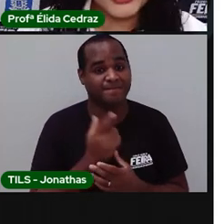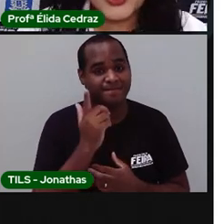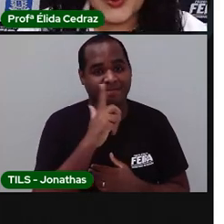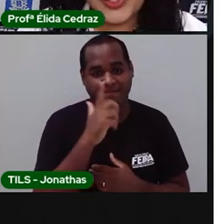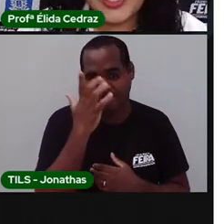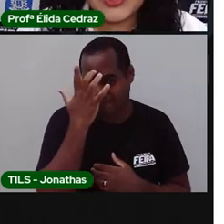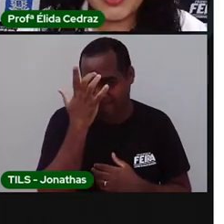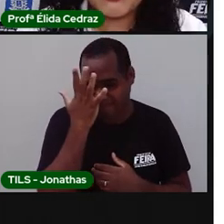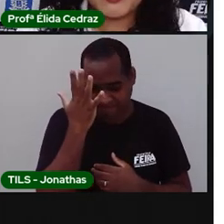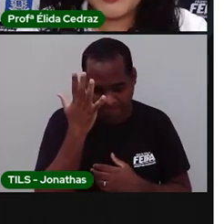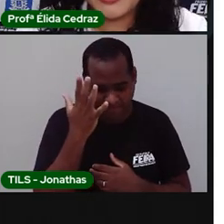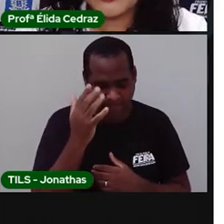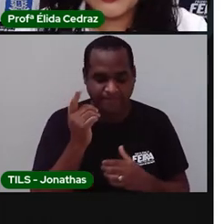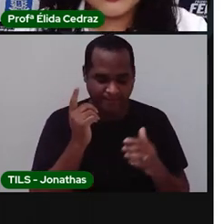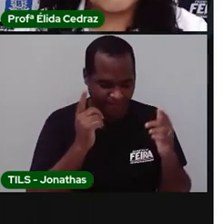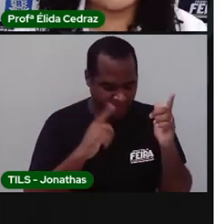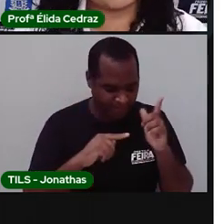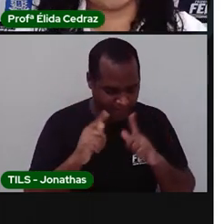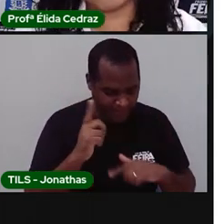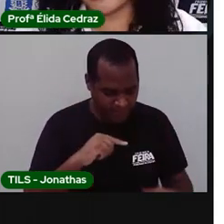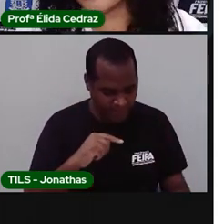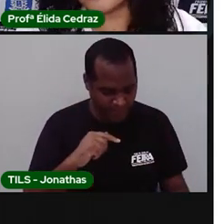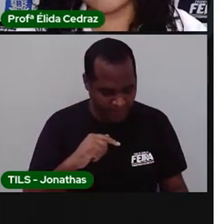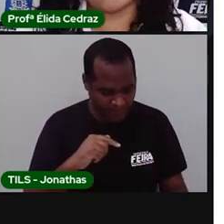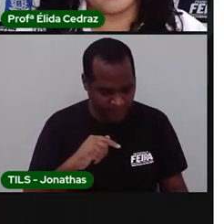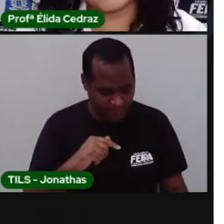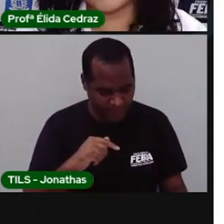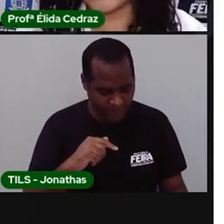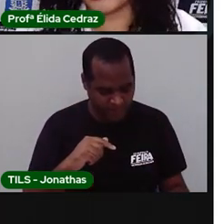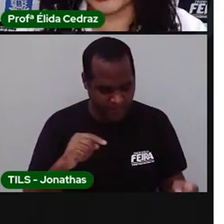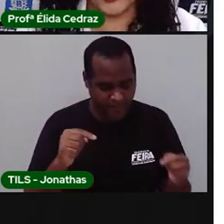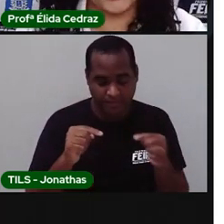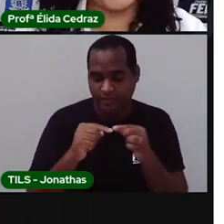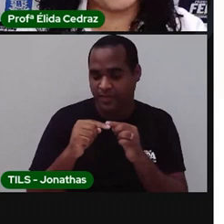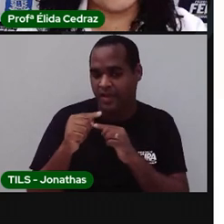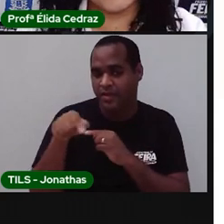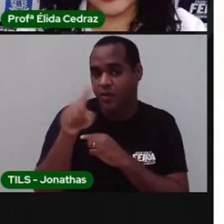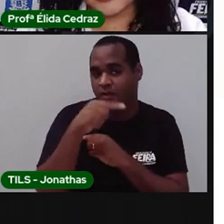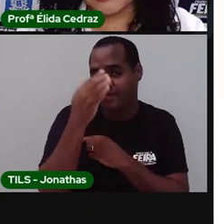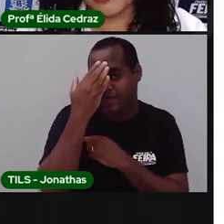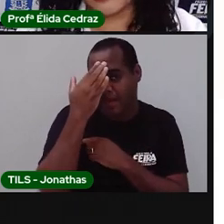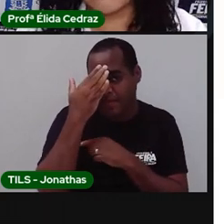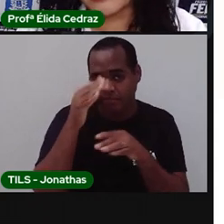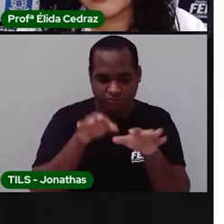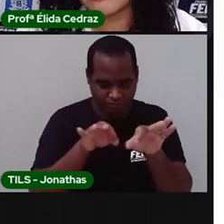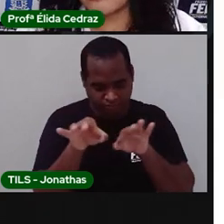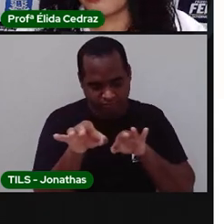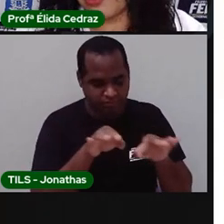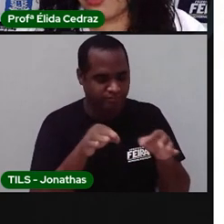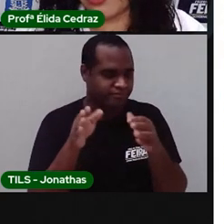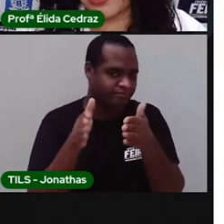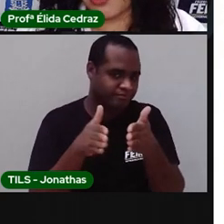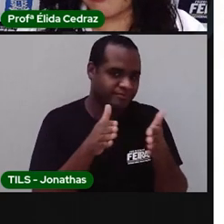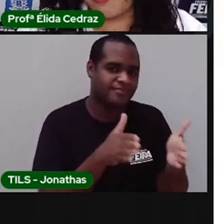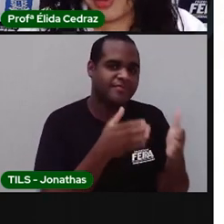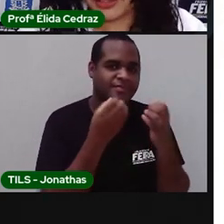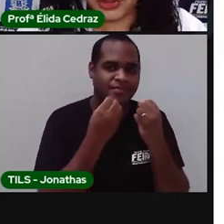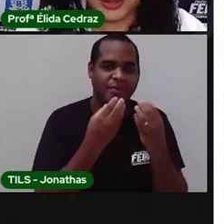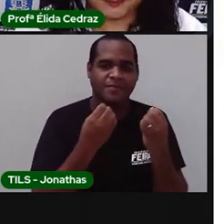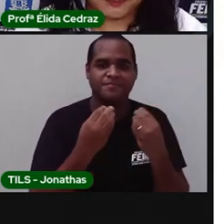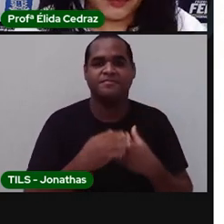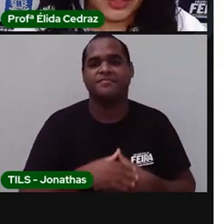Quando a gente conhece o alfabeto, fica fácil, fácil a gente organizar as palavras em ordem